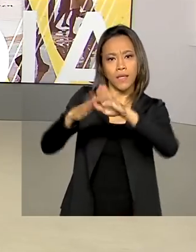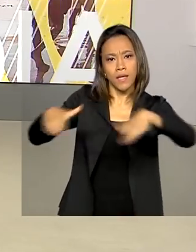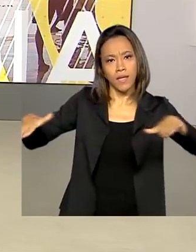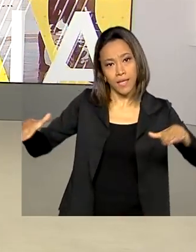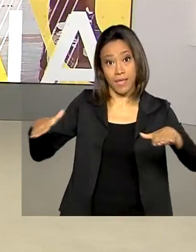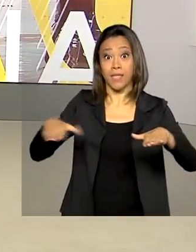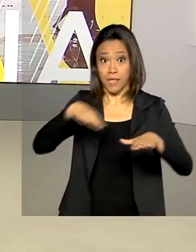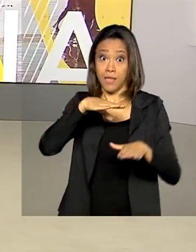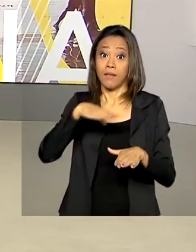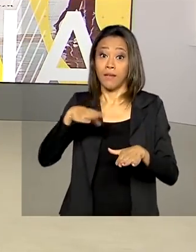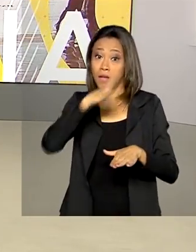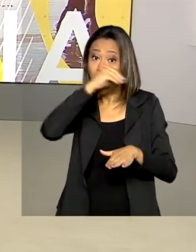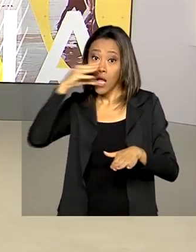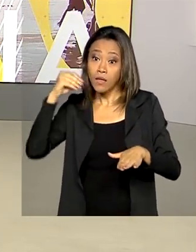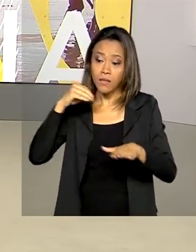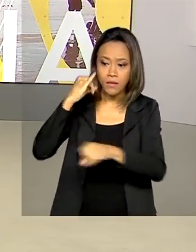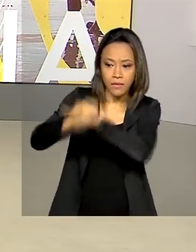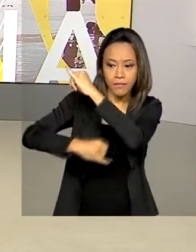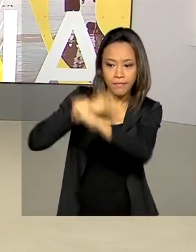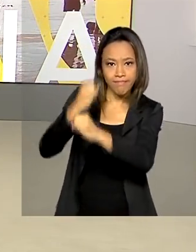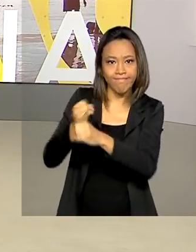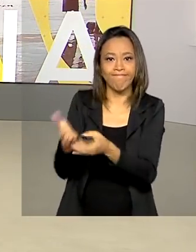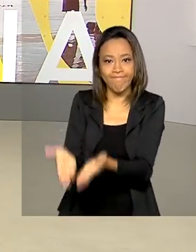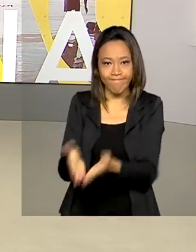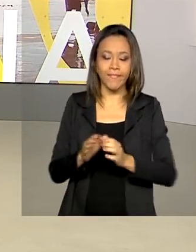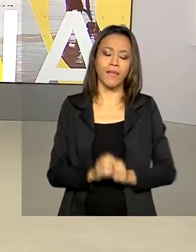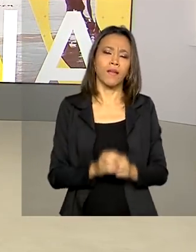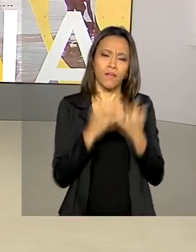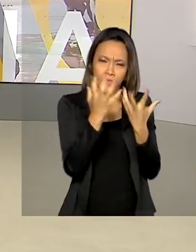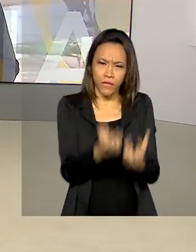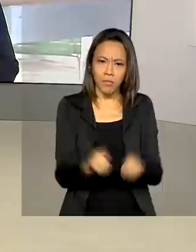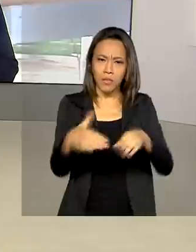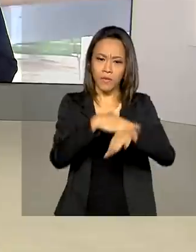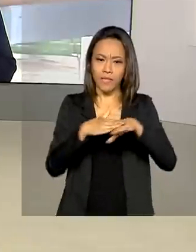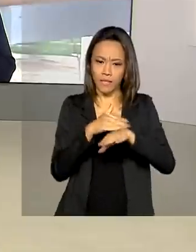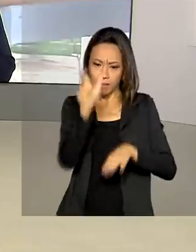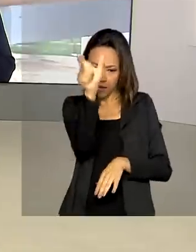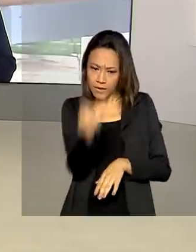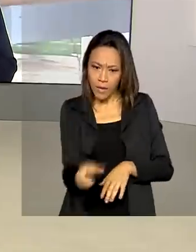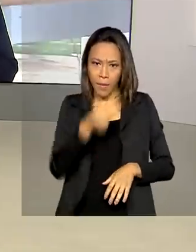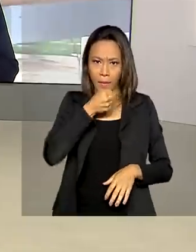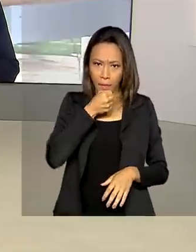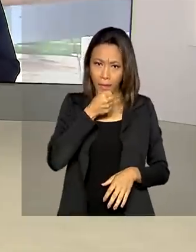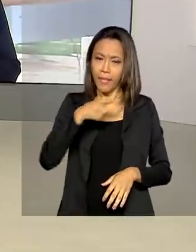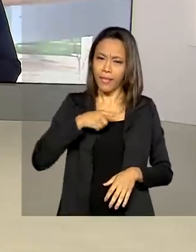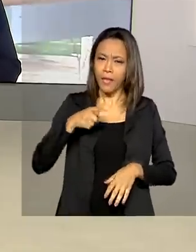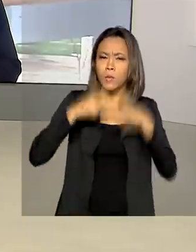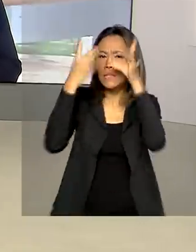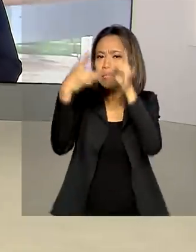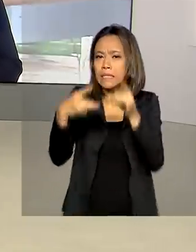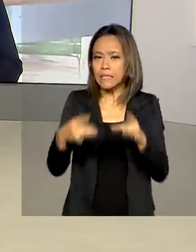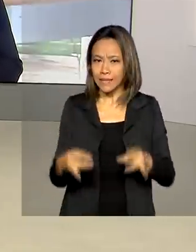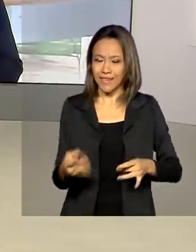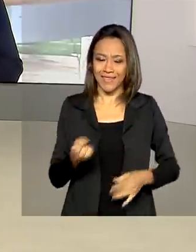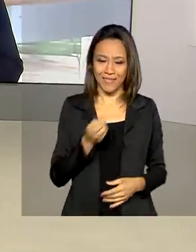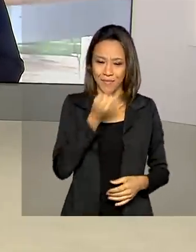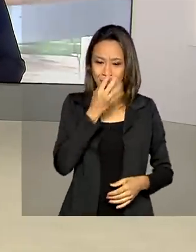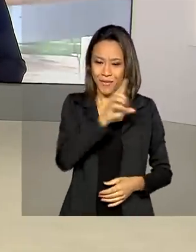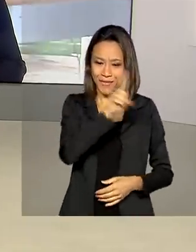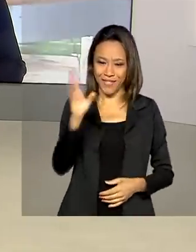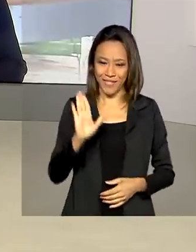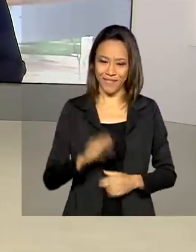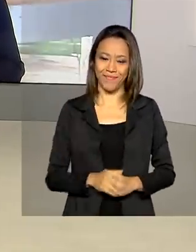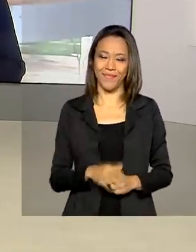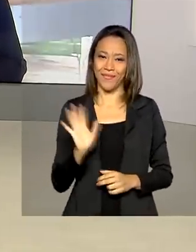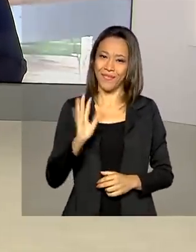adolescentes na internet. A gente conversa agora com a repórter Márcia Fernandes. Ela traz ao vivo para a gente os detalhes. Márcia, bom dia. Oi,